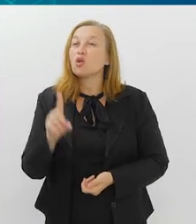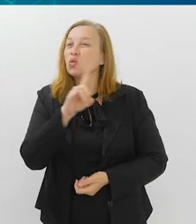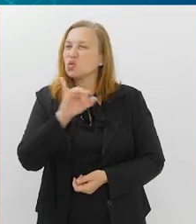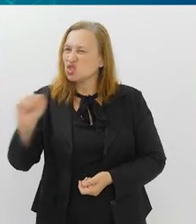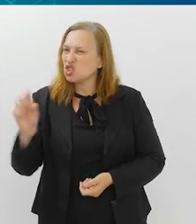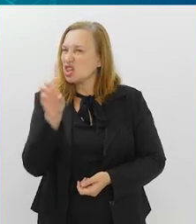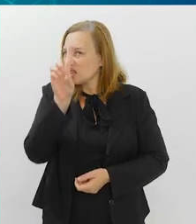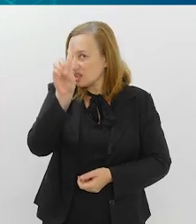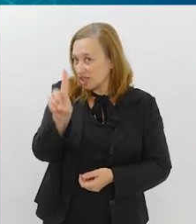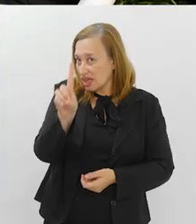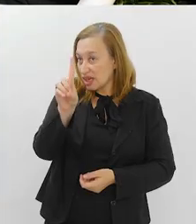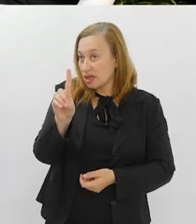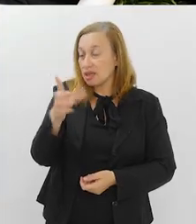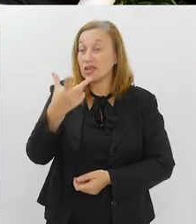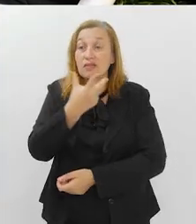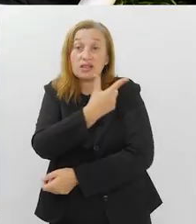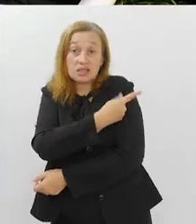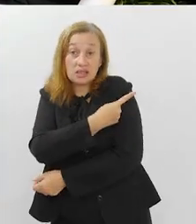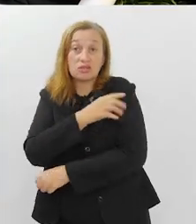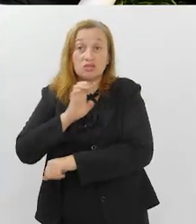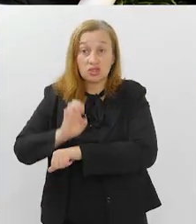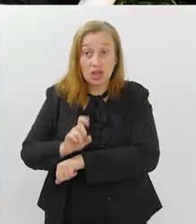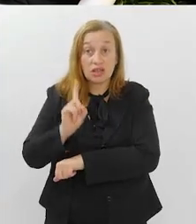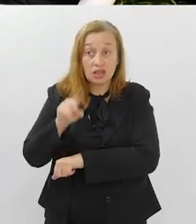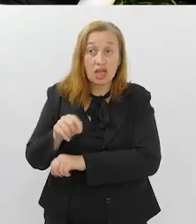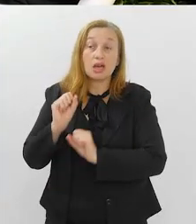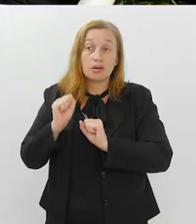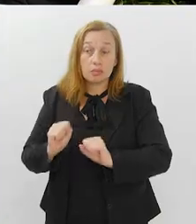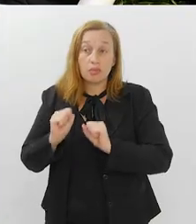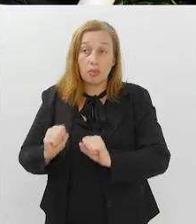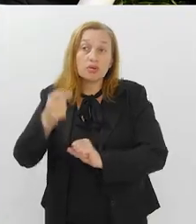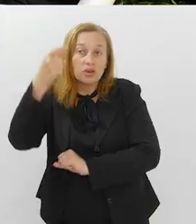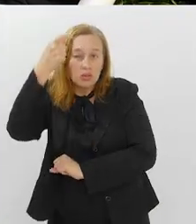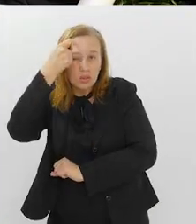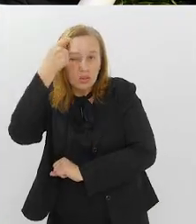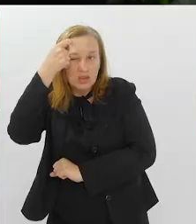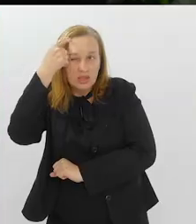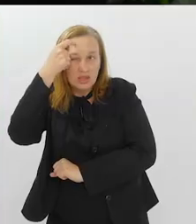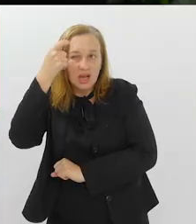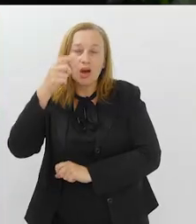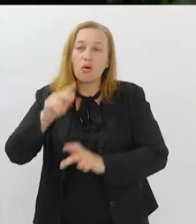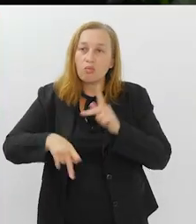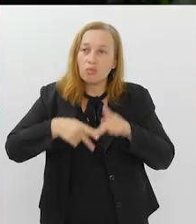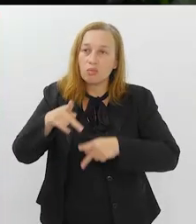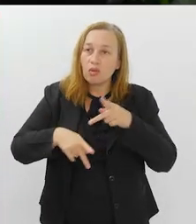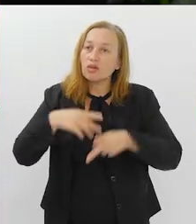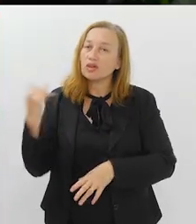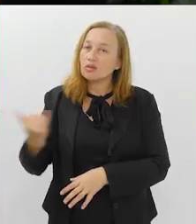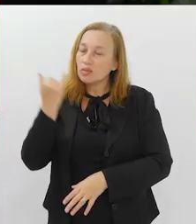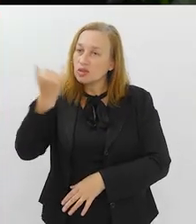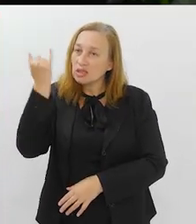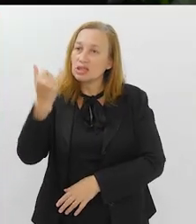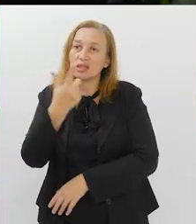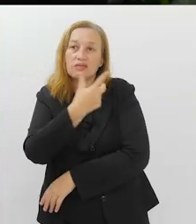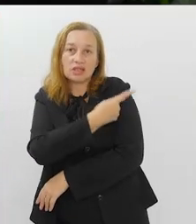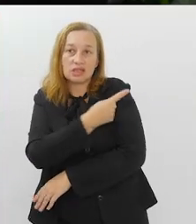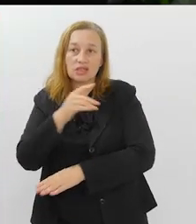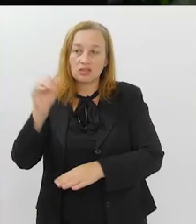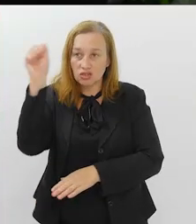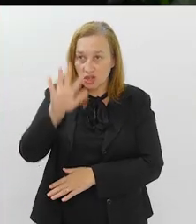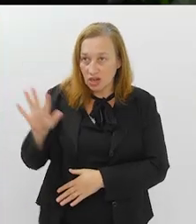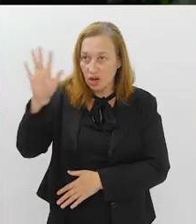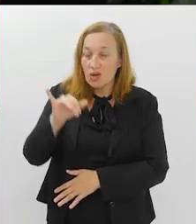Estabelecer um dia D, talvez, de vacinação no Estado, que a gente possa conscientizar a população da importância da